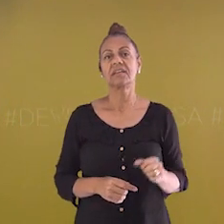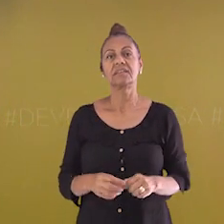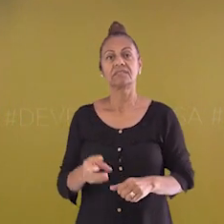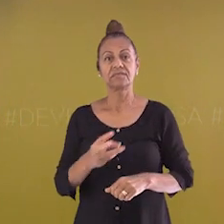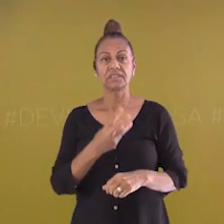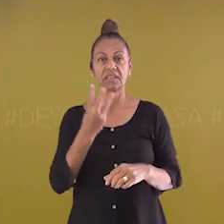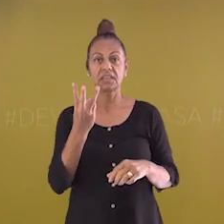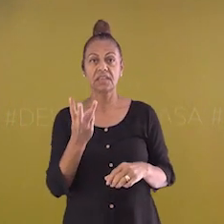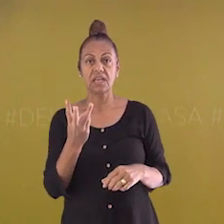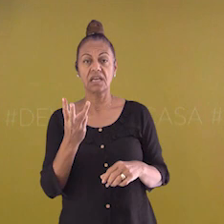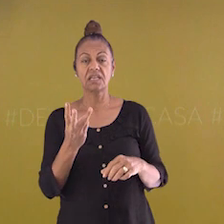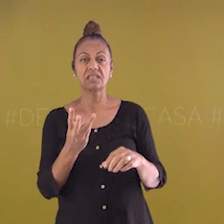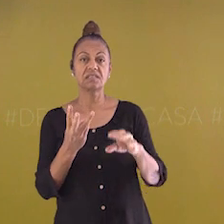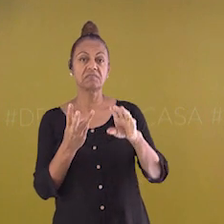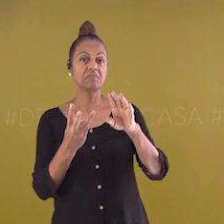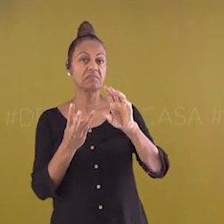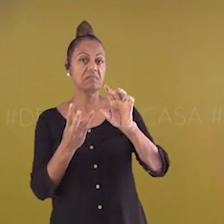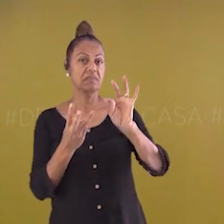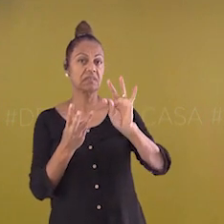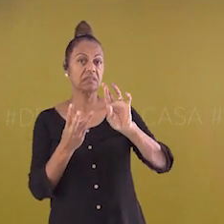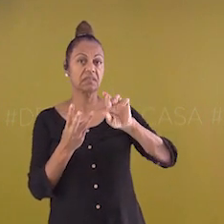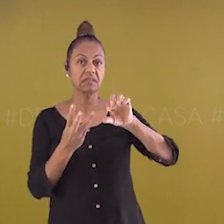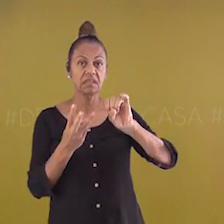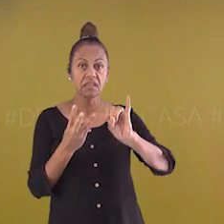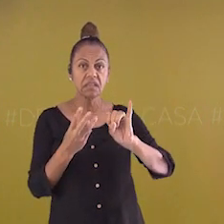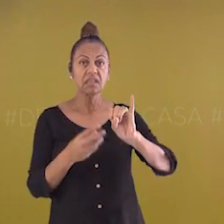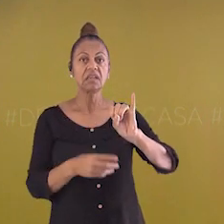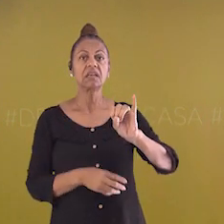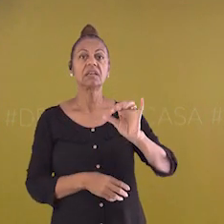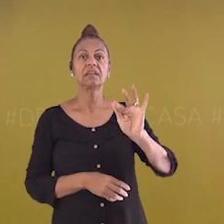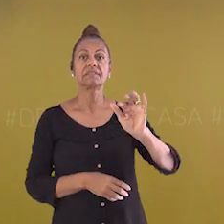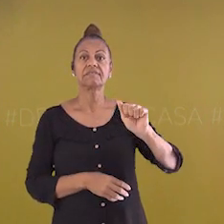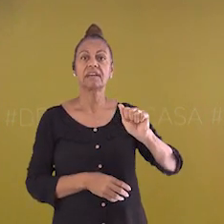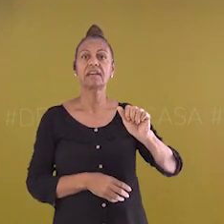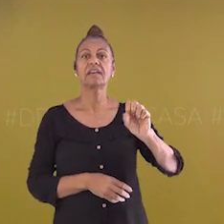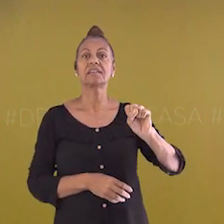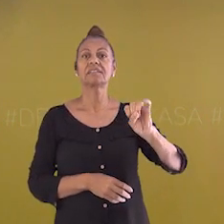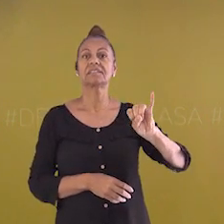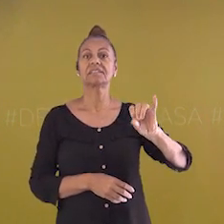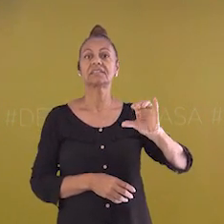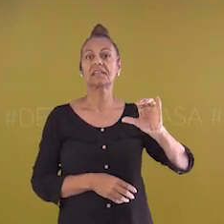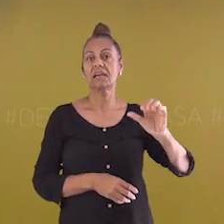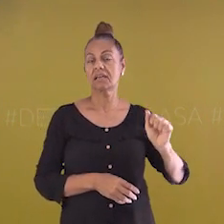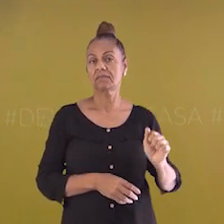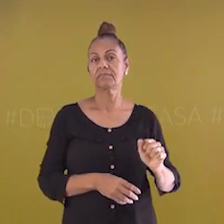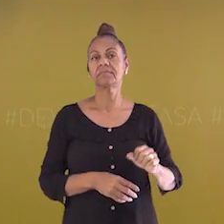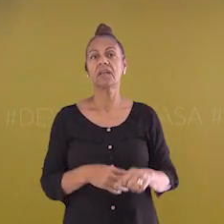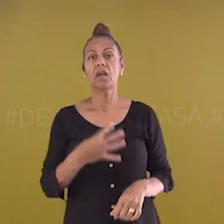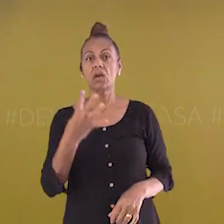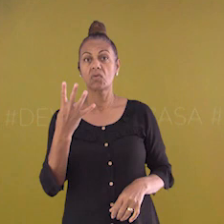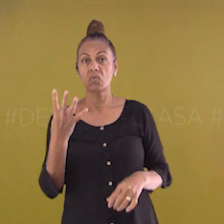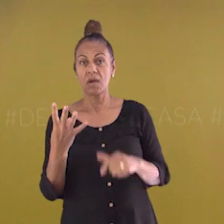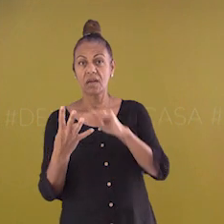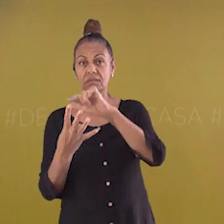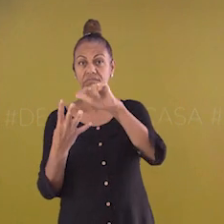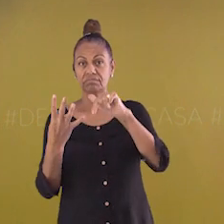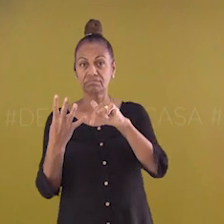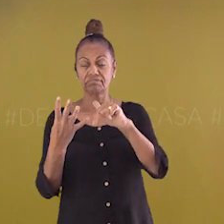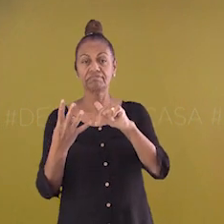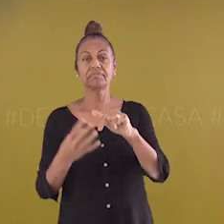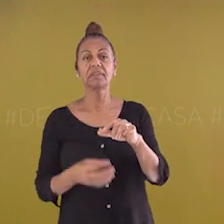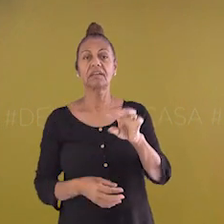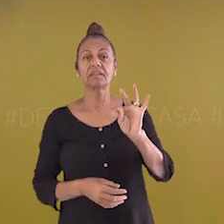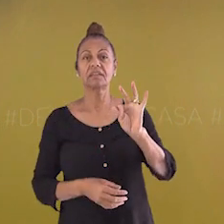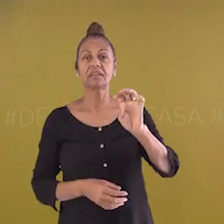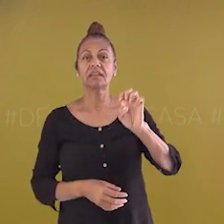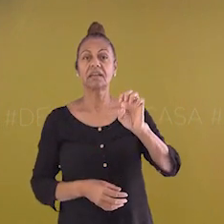eu adicionar, por exemplo, areia nesse copo com óleo. Tetrafásicas são quando nós temos quatro fases